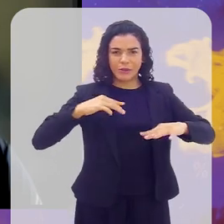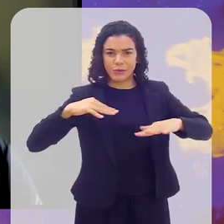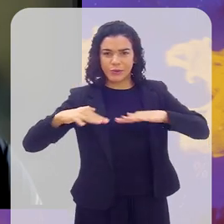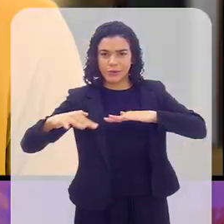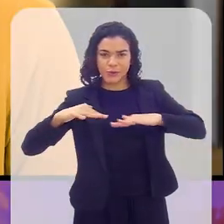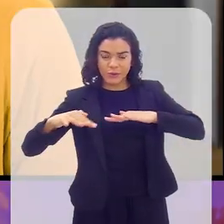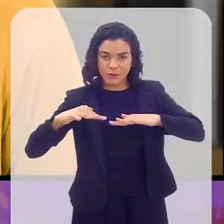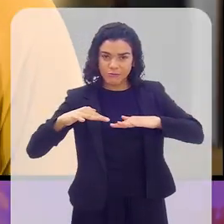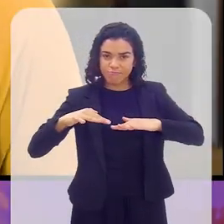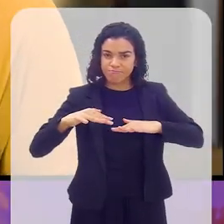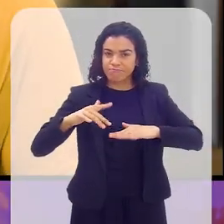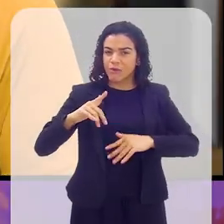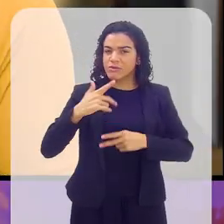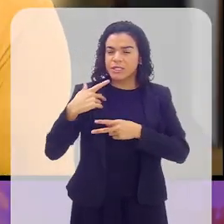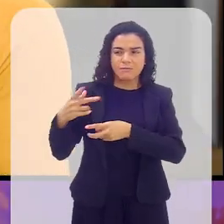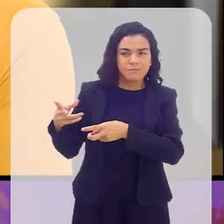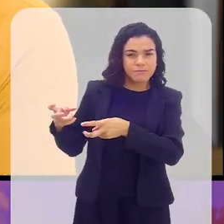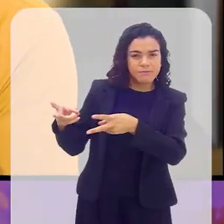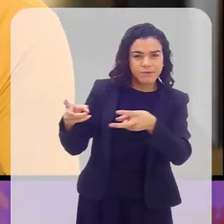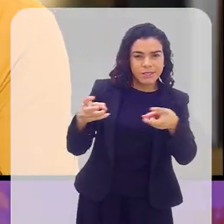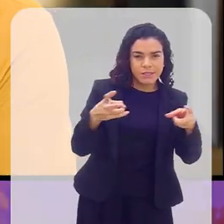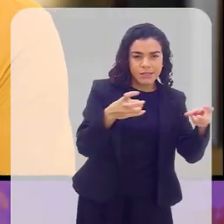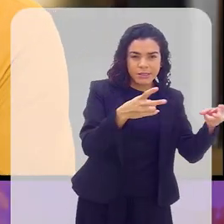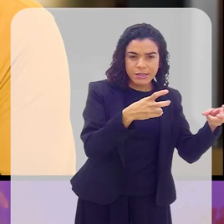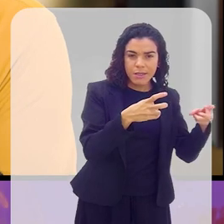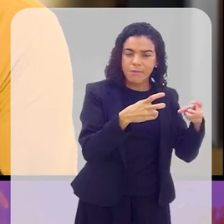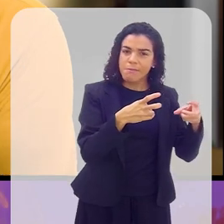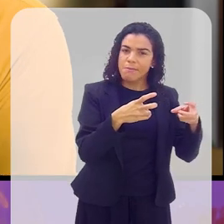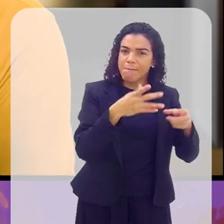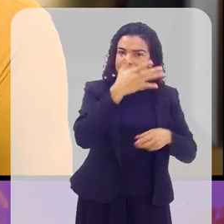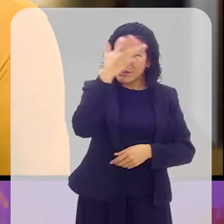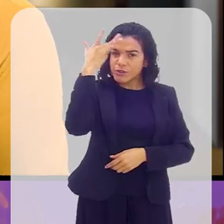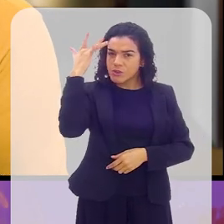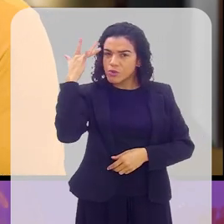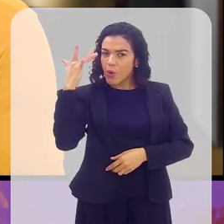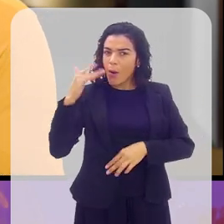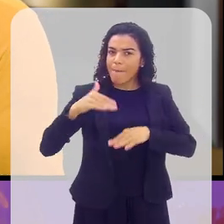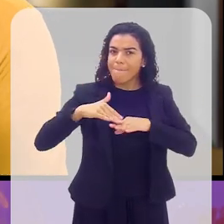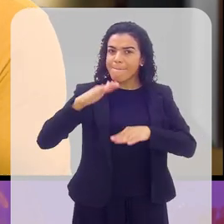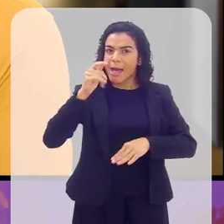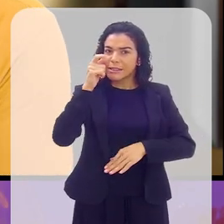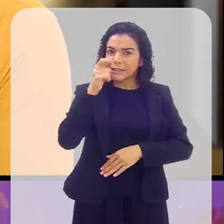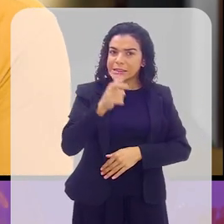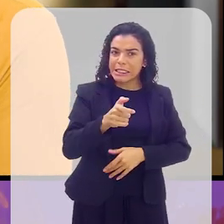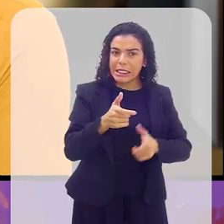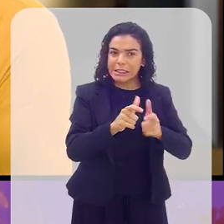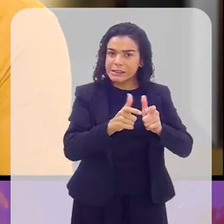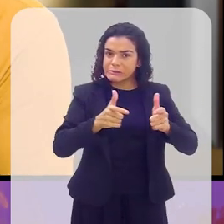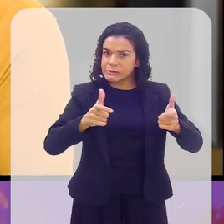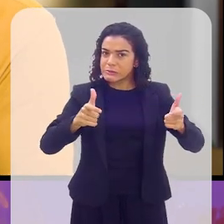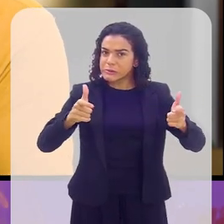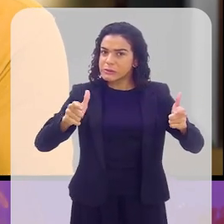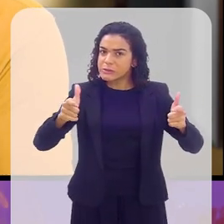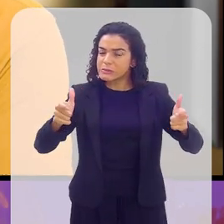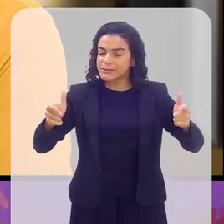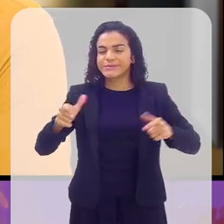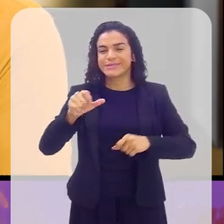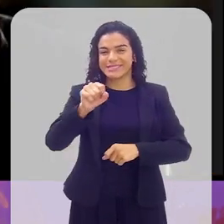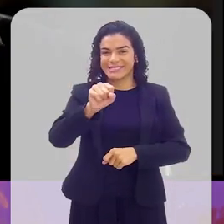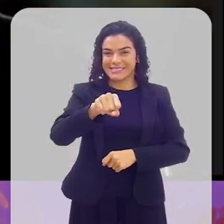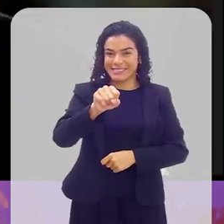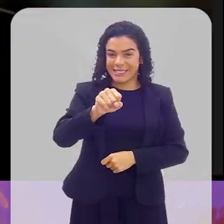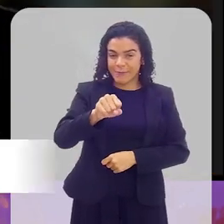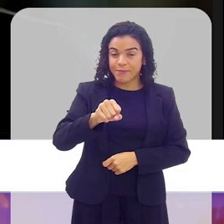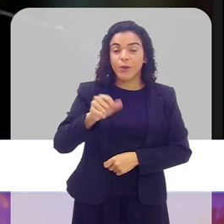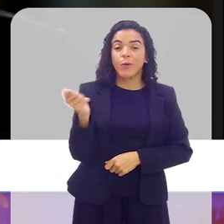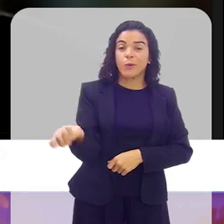torneios, você tem notado que cada vez mais as pessoas têm tido interesse no beat tênis? Sem